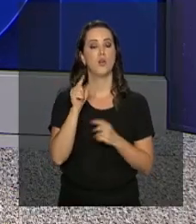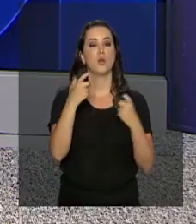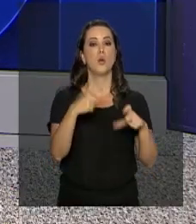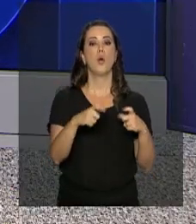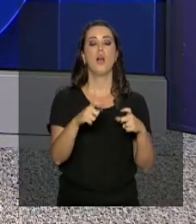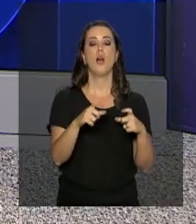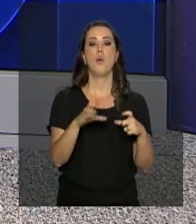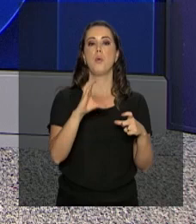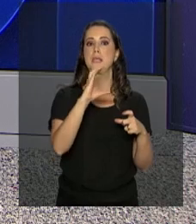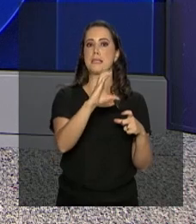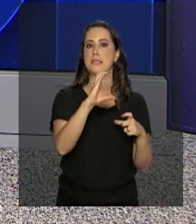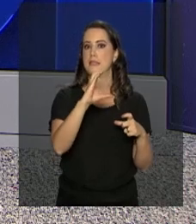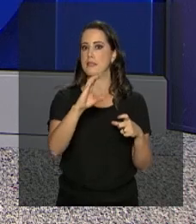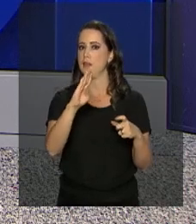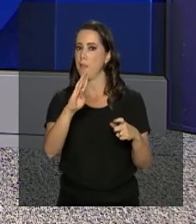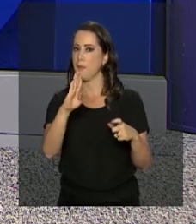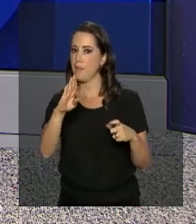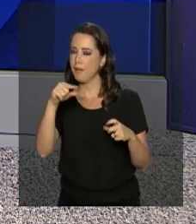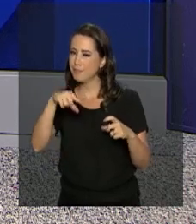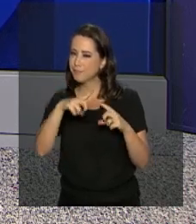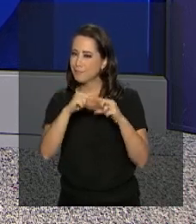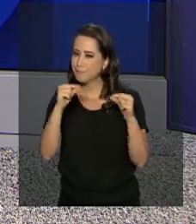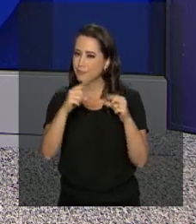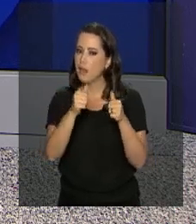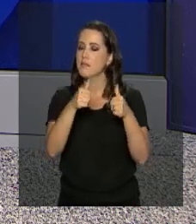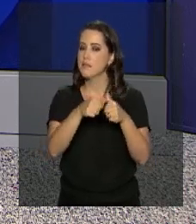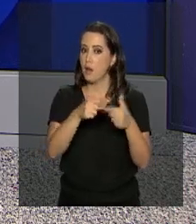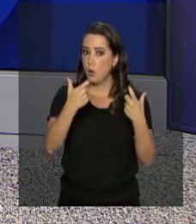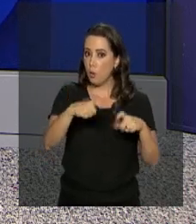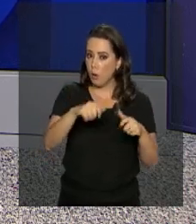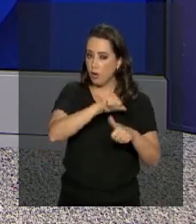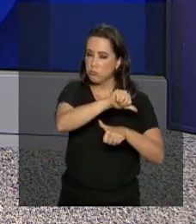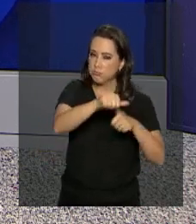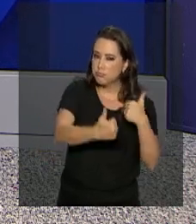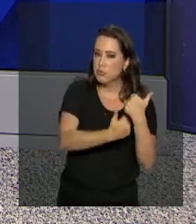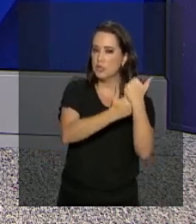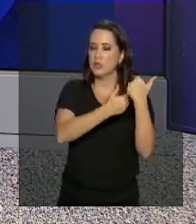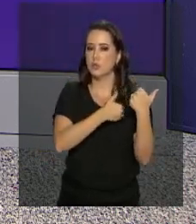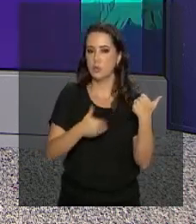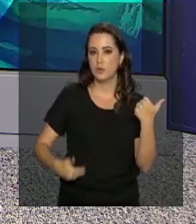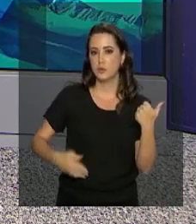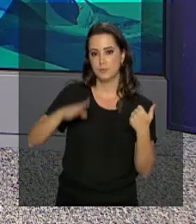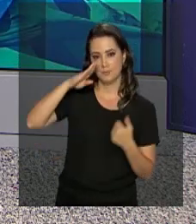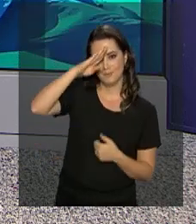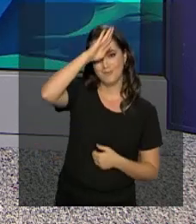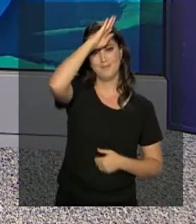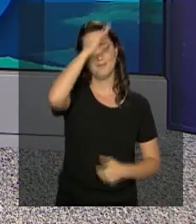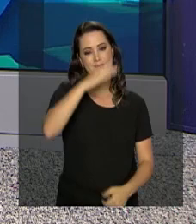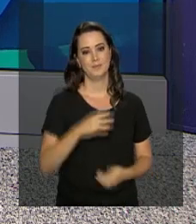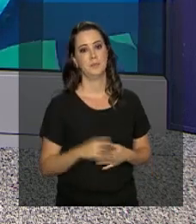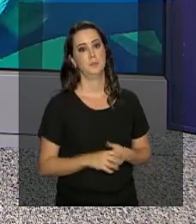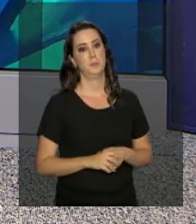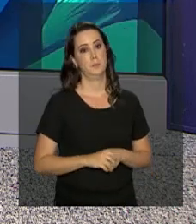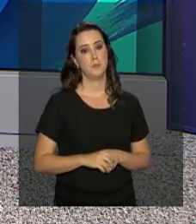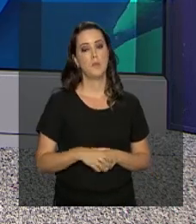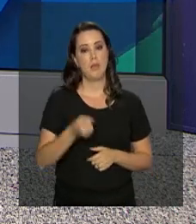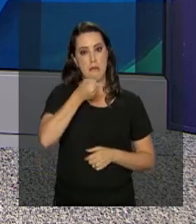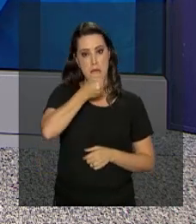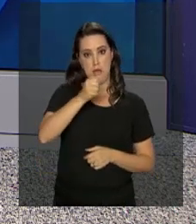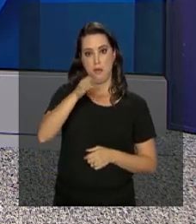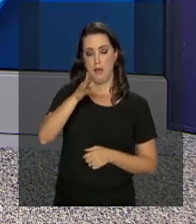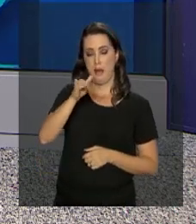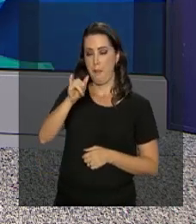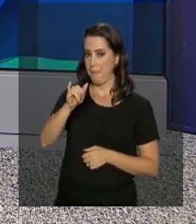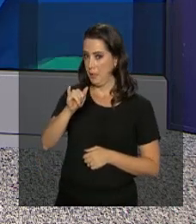ao Centro Cultural Banco do Brasil, aqui em Brasília, onde está instalado o gabinete de transição do presidente eleito Jair Bolsonaro. A repórter